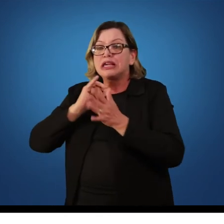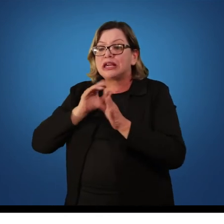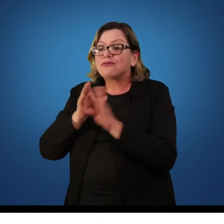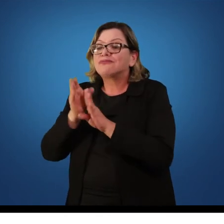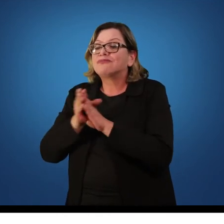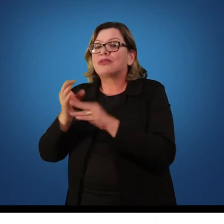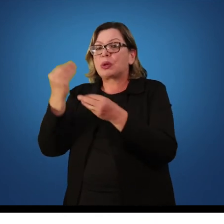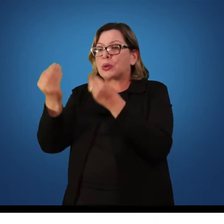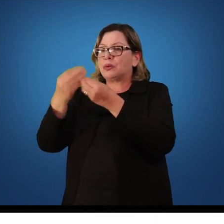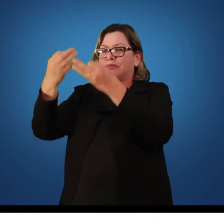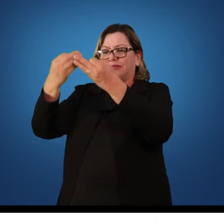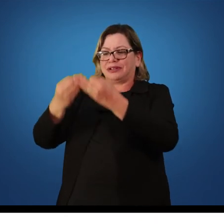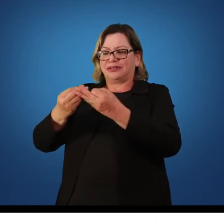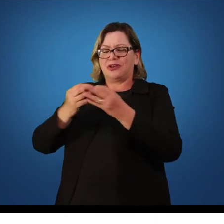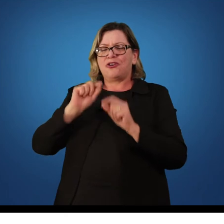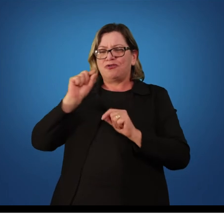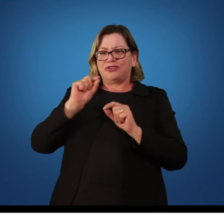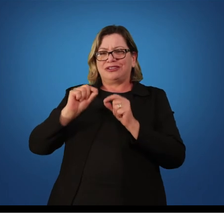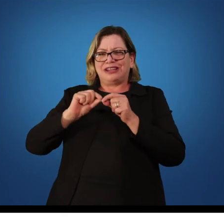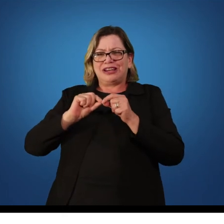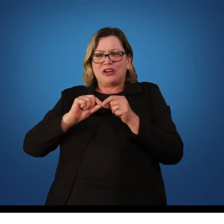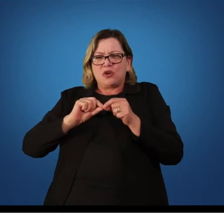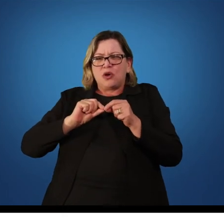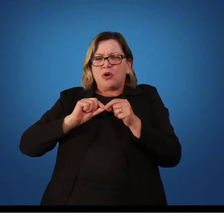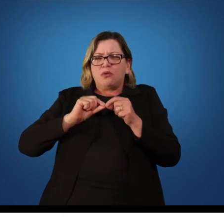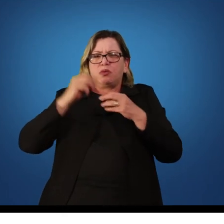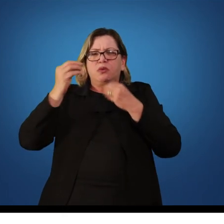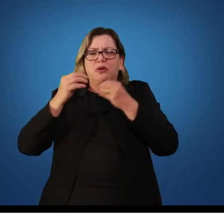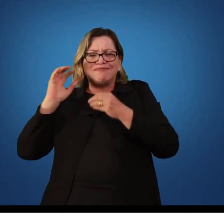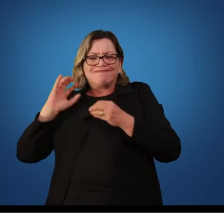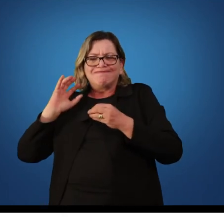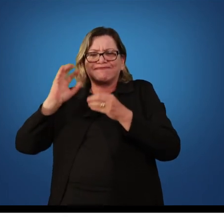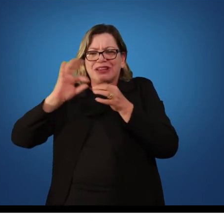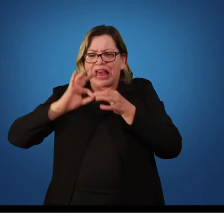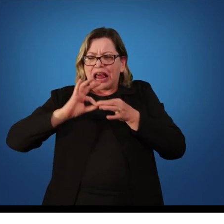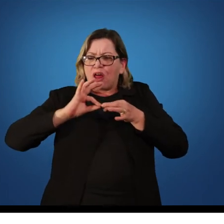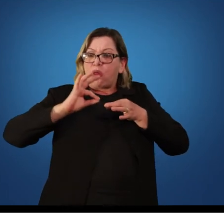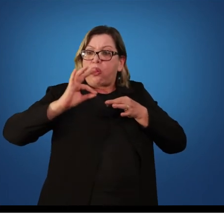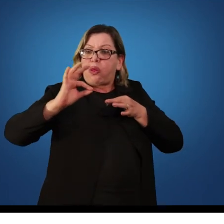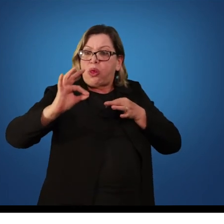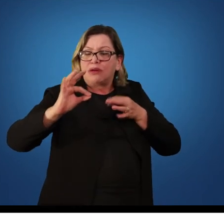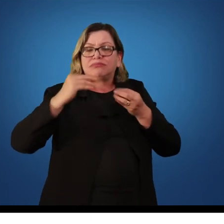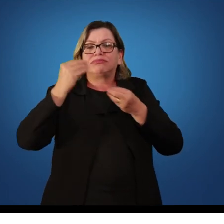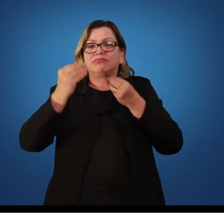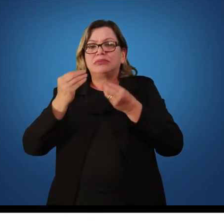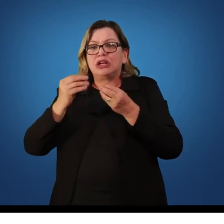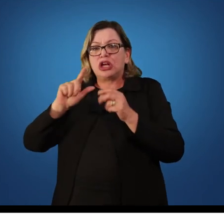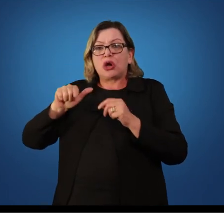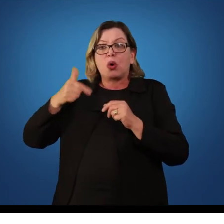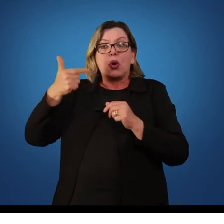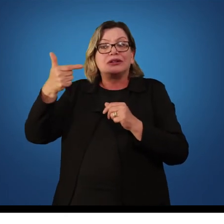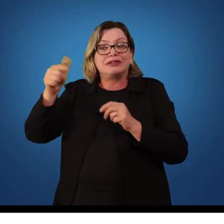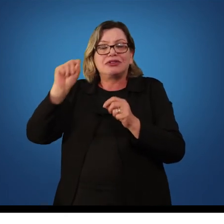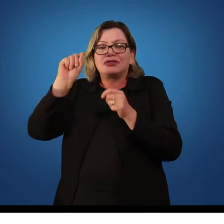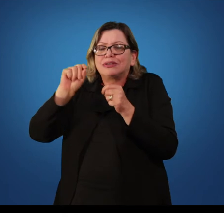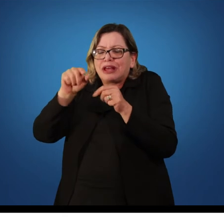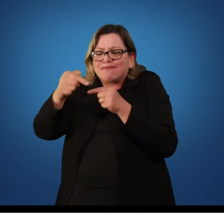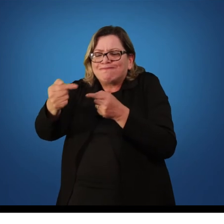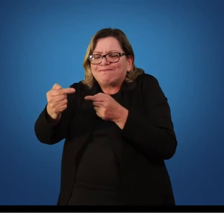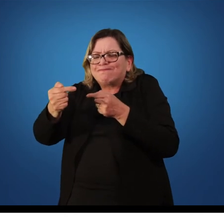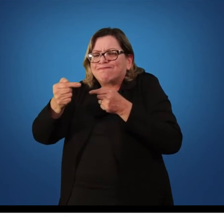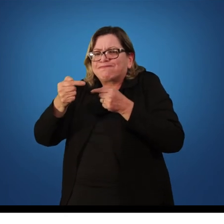exemplo, sua passada está muito larga. Da próxima vez, tenta